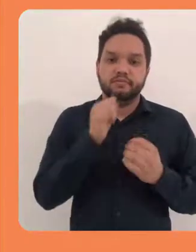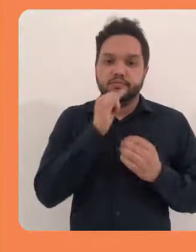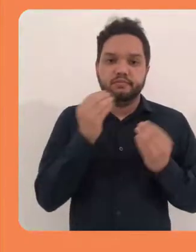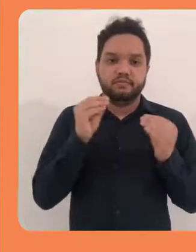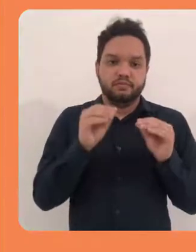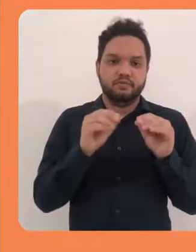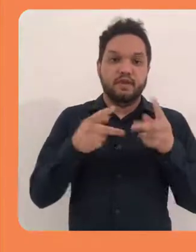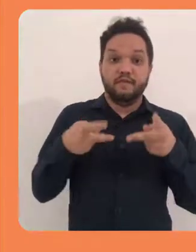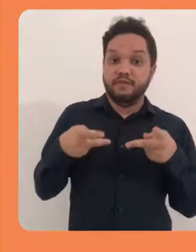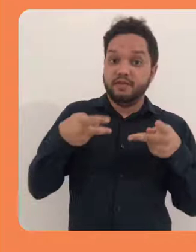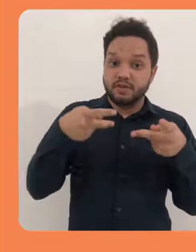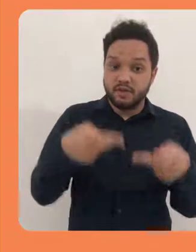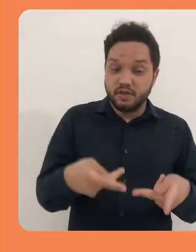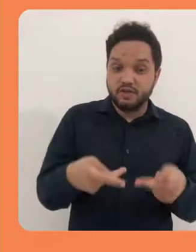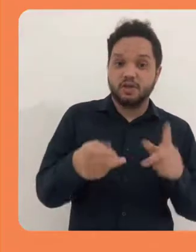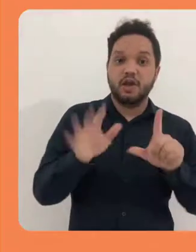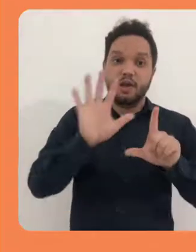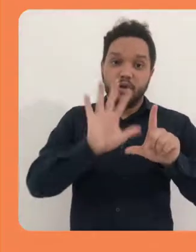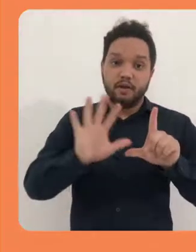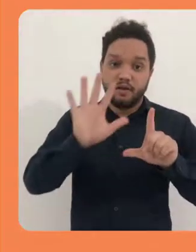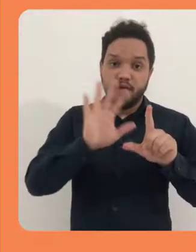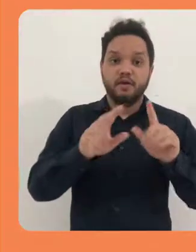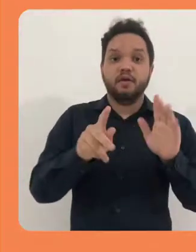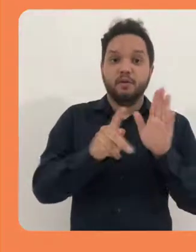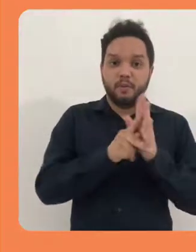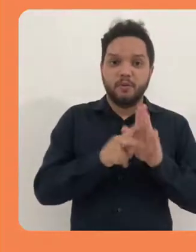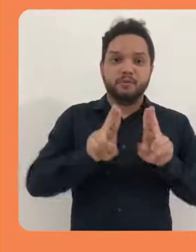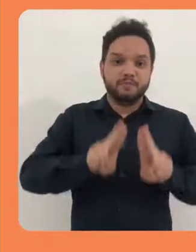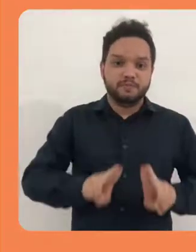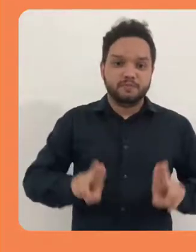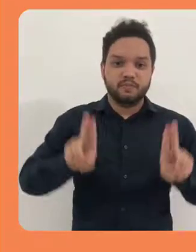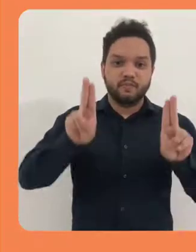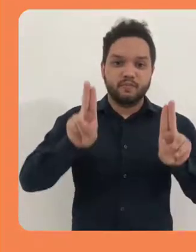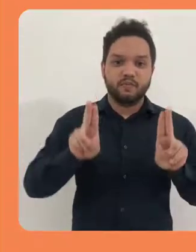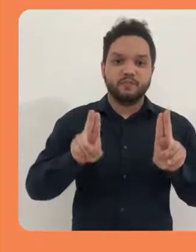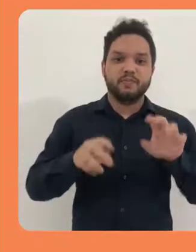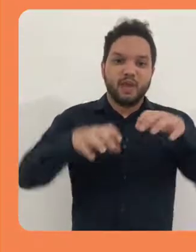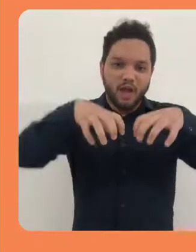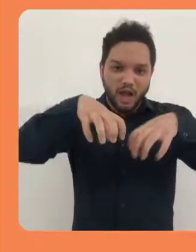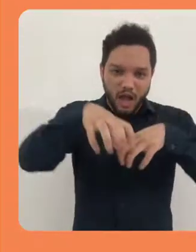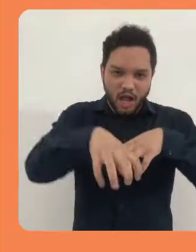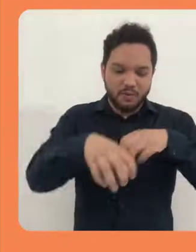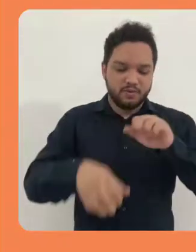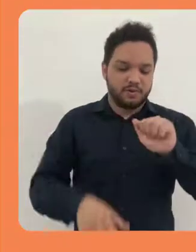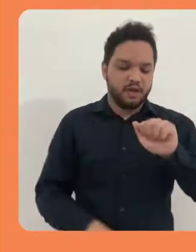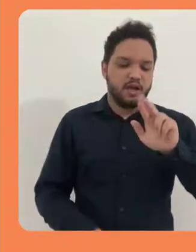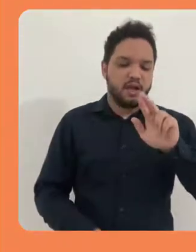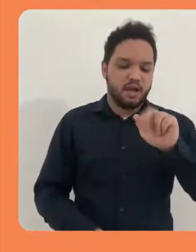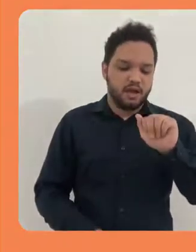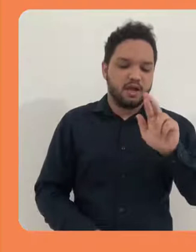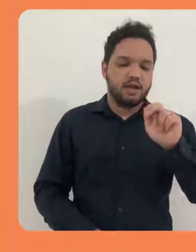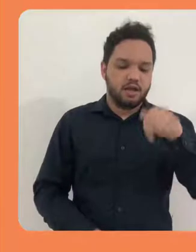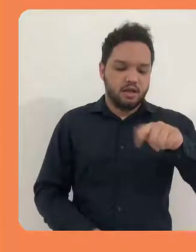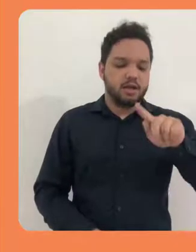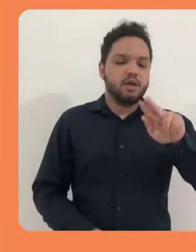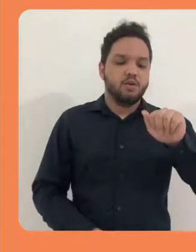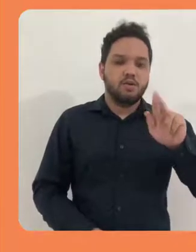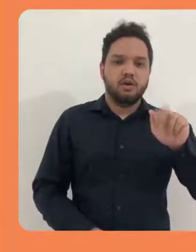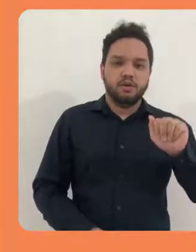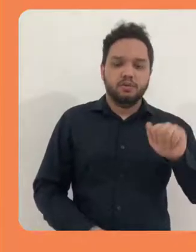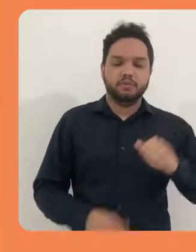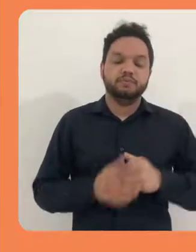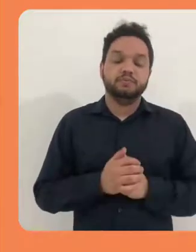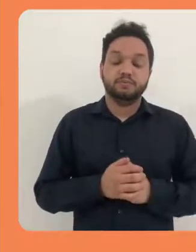nós podemos visite a página da UFSC Araranguá.